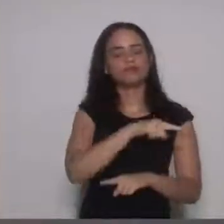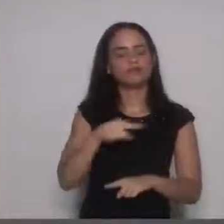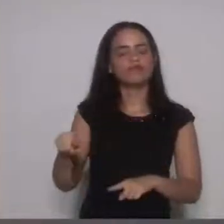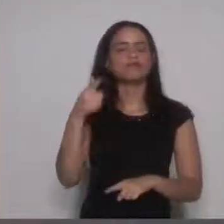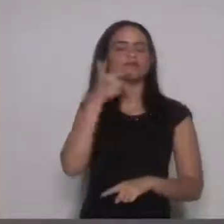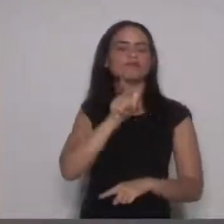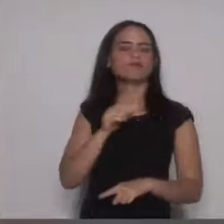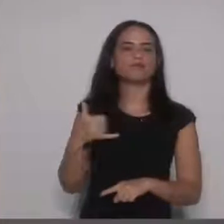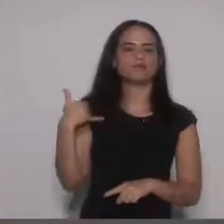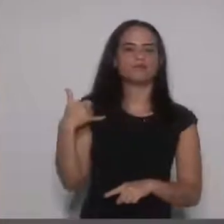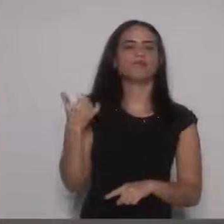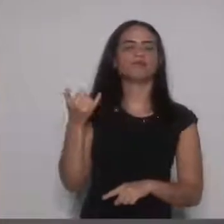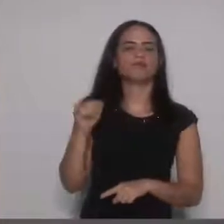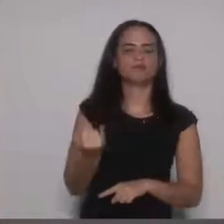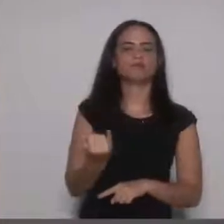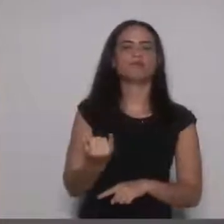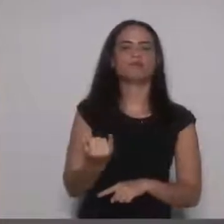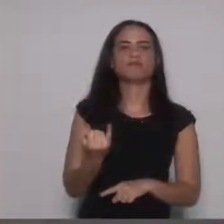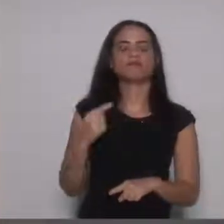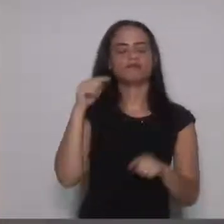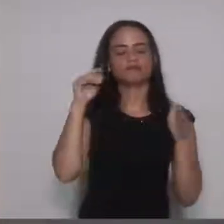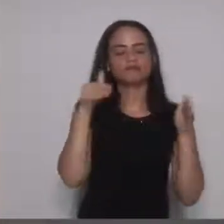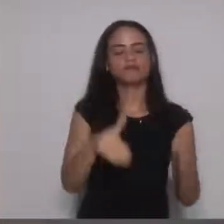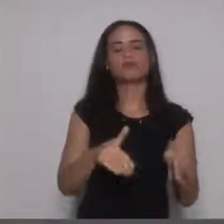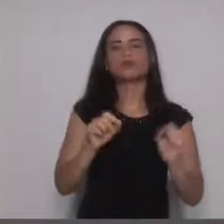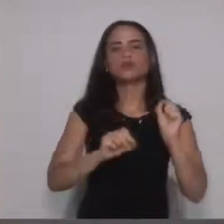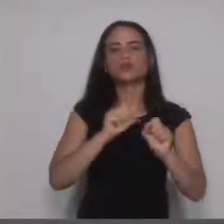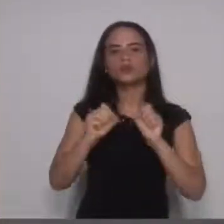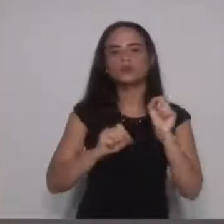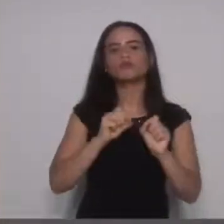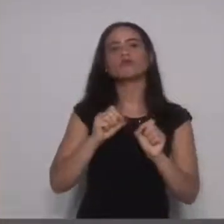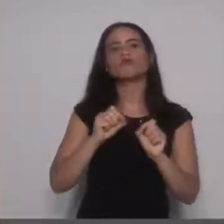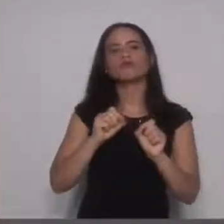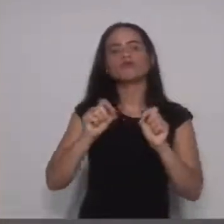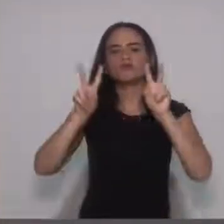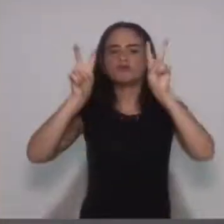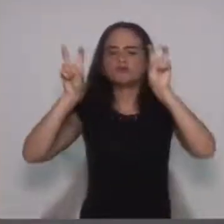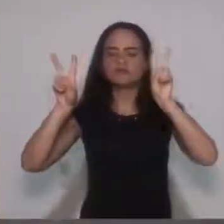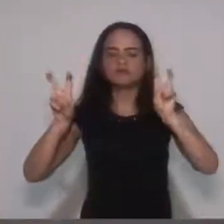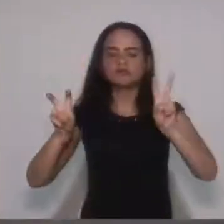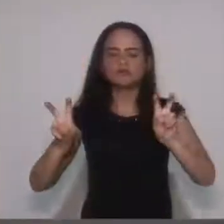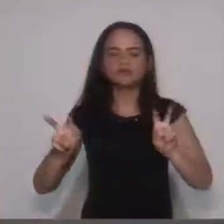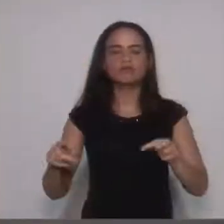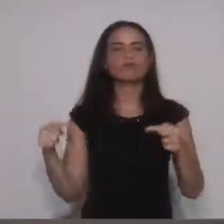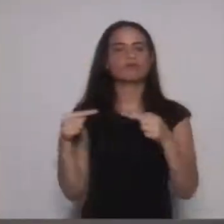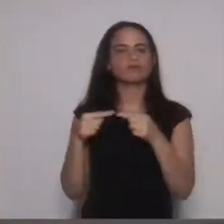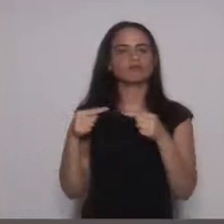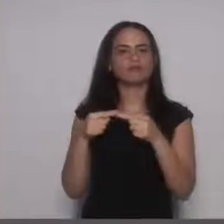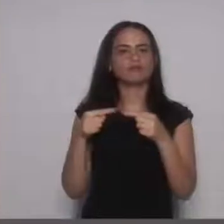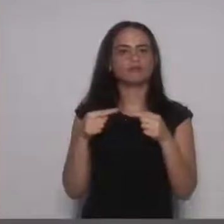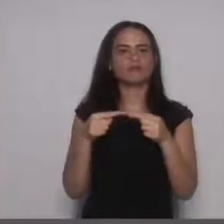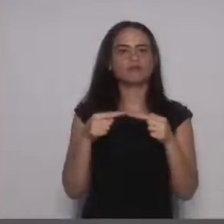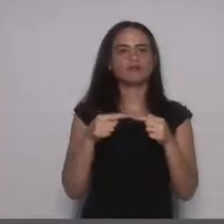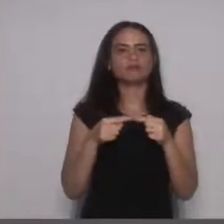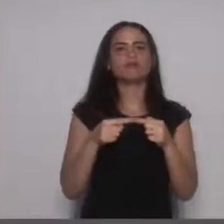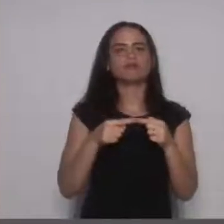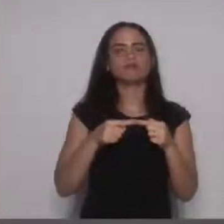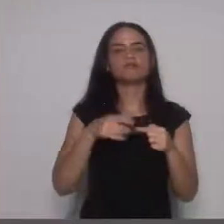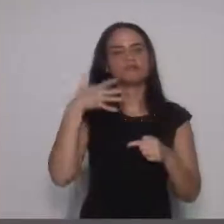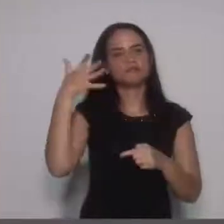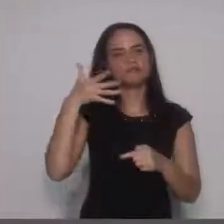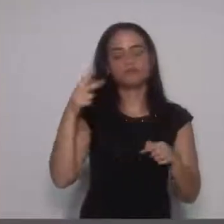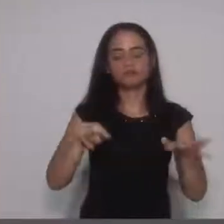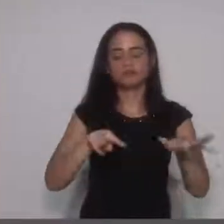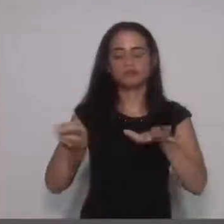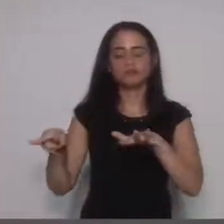tendo como eixo a diversidade de perspectivas e a multiplicidade de temas que poderão ser abordados. A intenção é estabelecer um período do ano para a